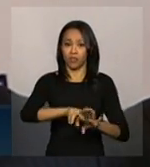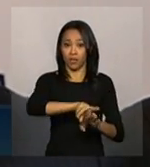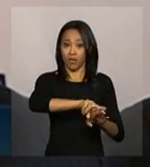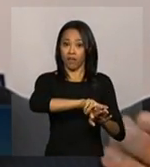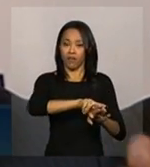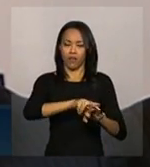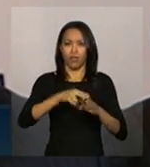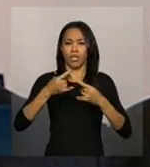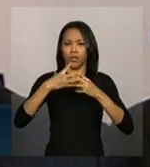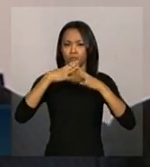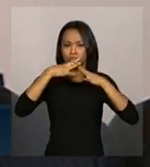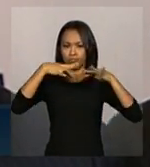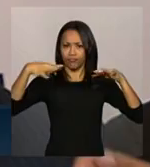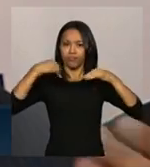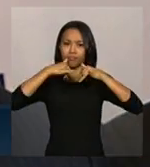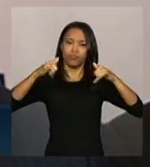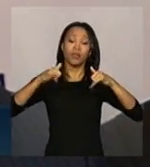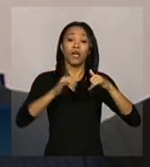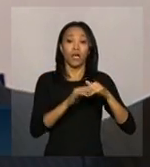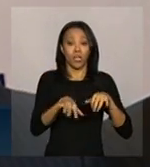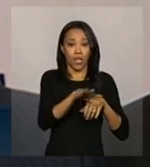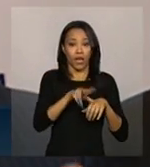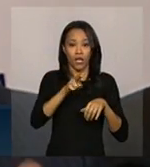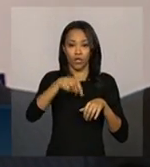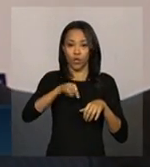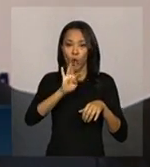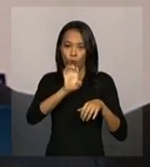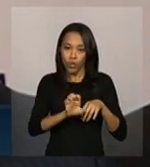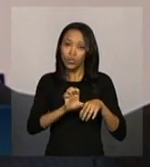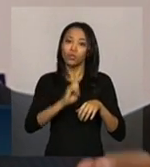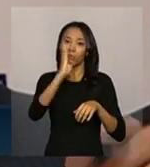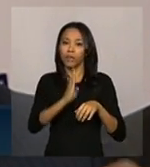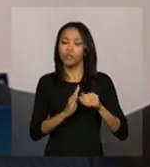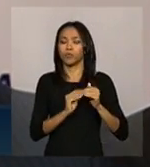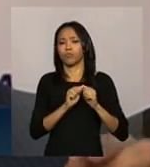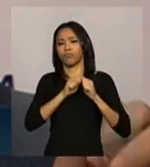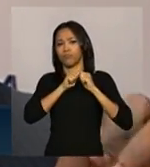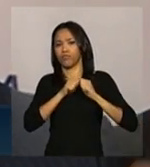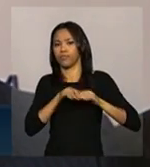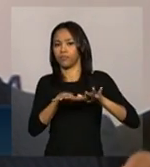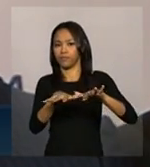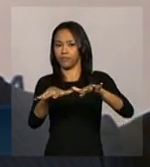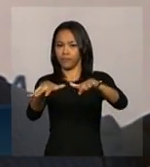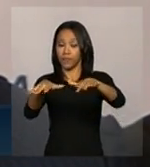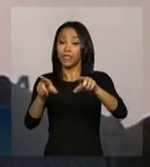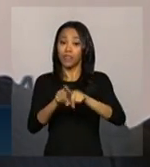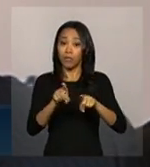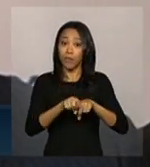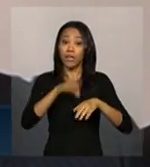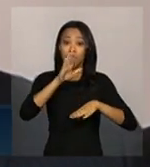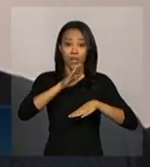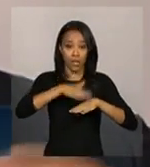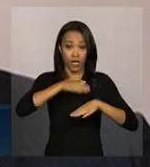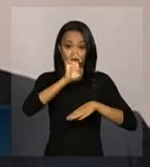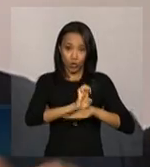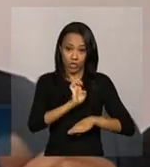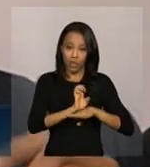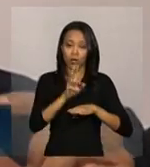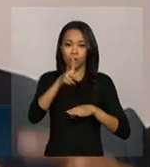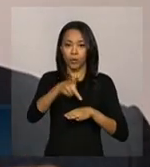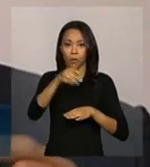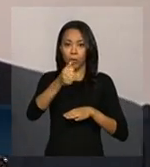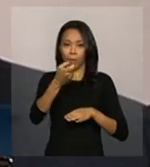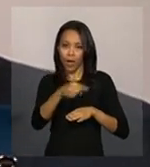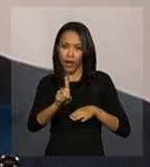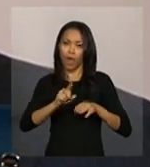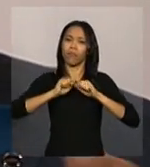energia sejam escoados da região norte do país, sobretudo, no caso, no estado do Pará, para o